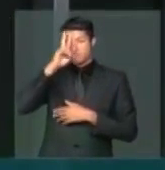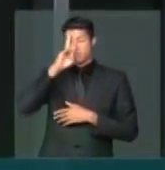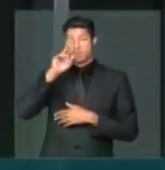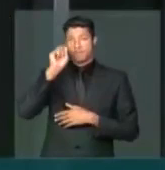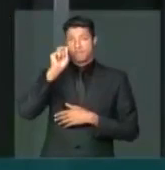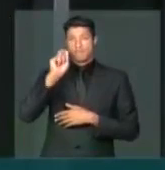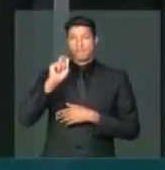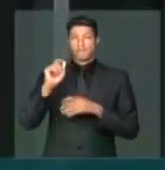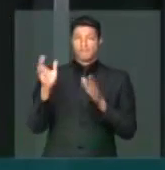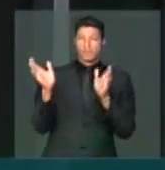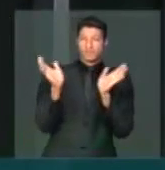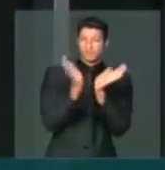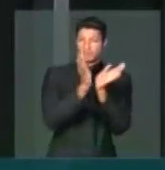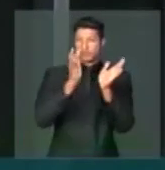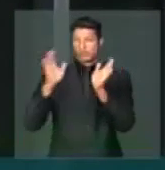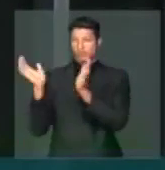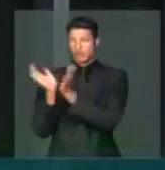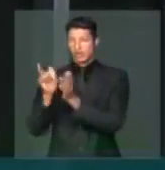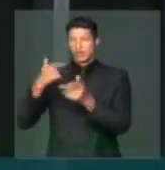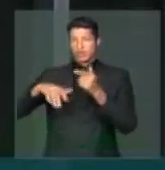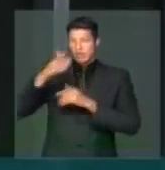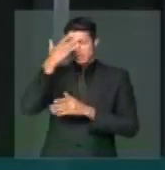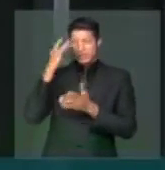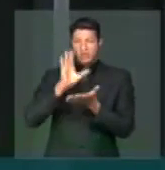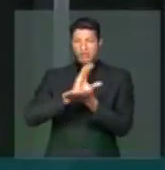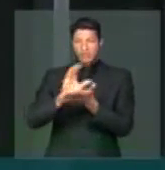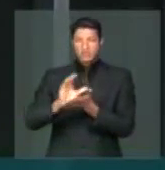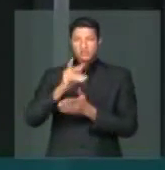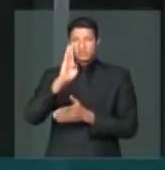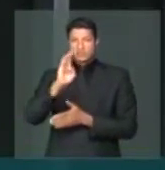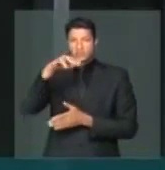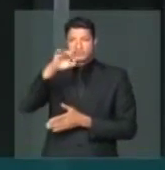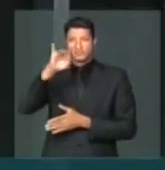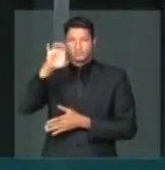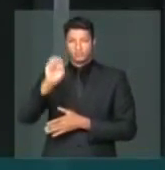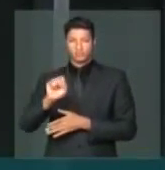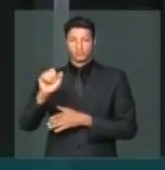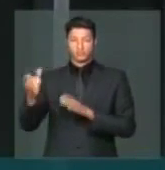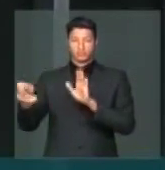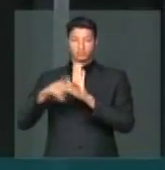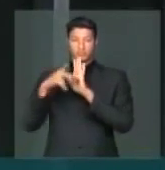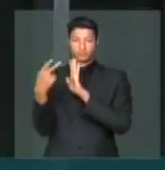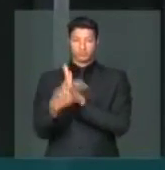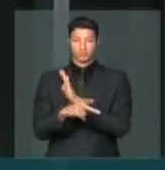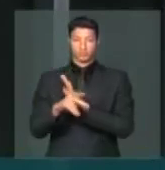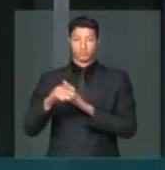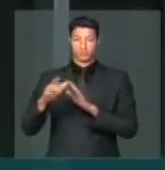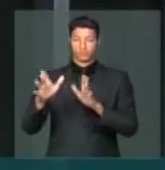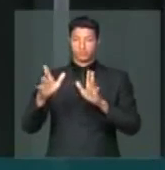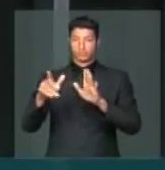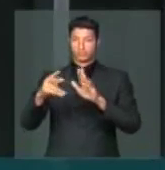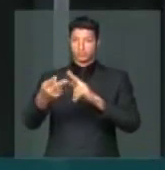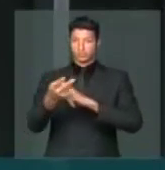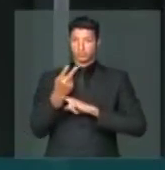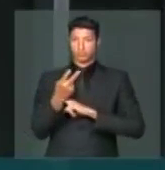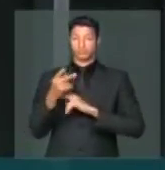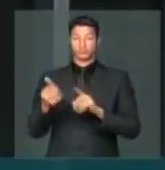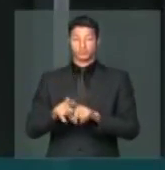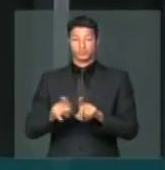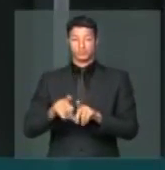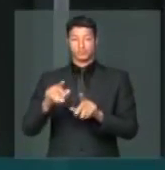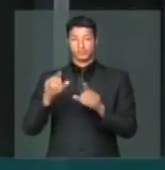boa parte dos financiamentos do BNDES advém de empréstimos e